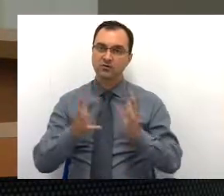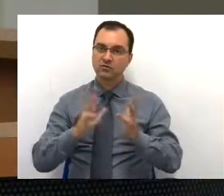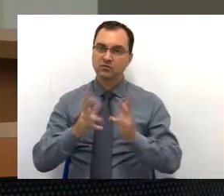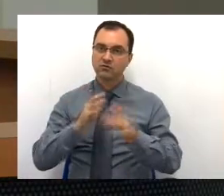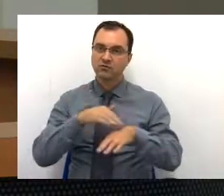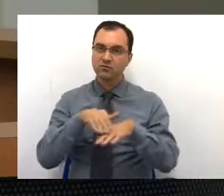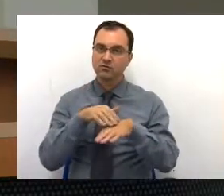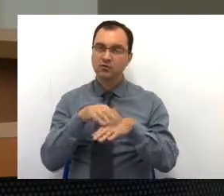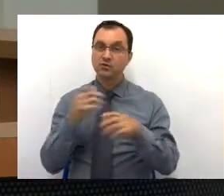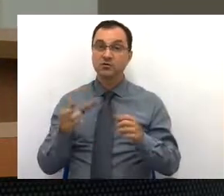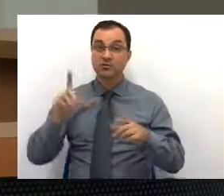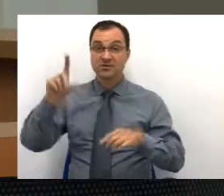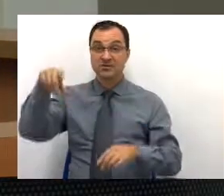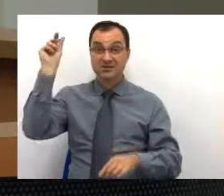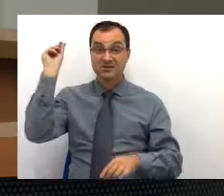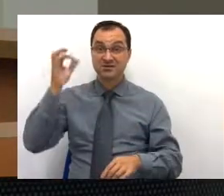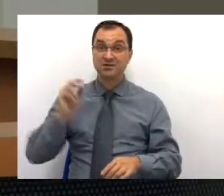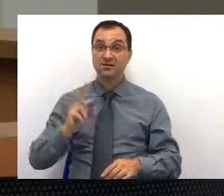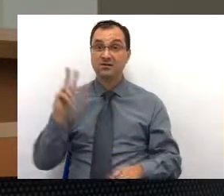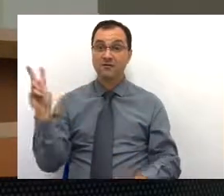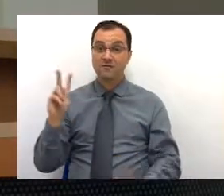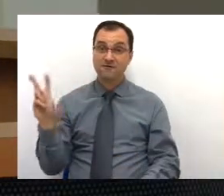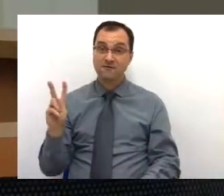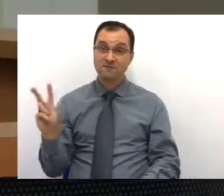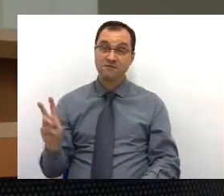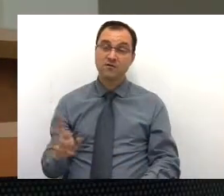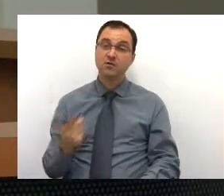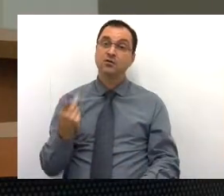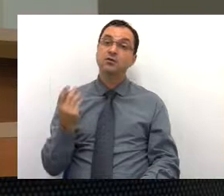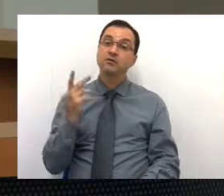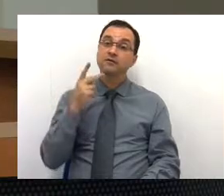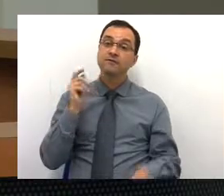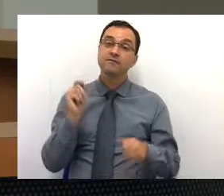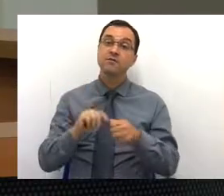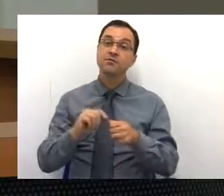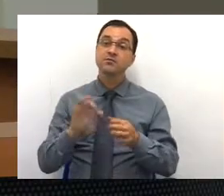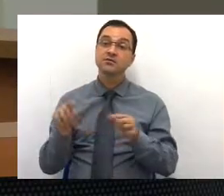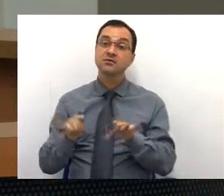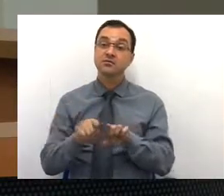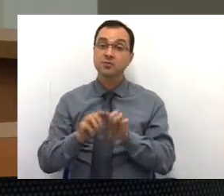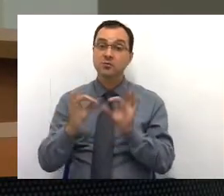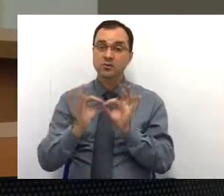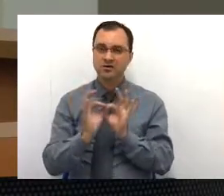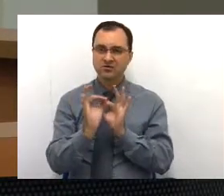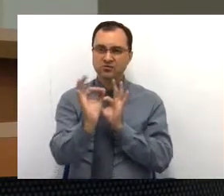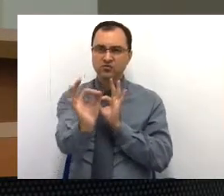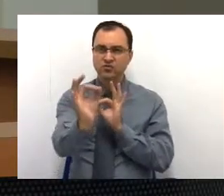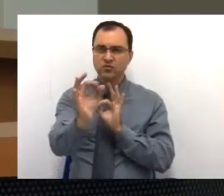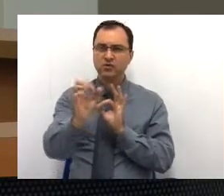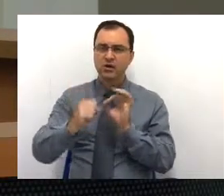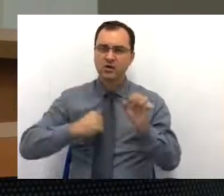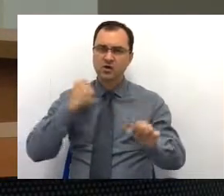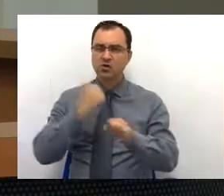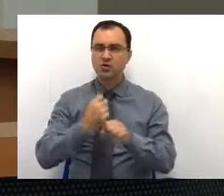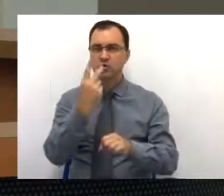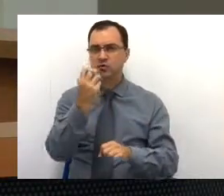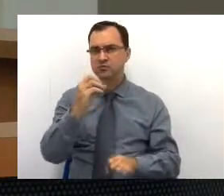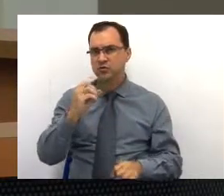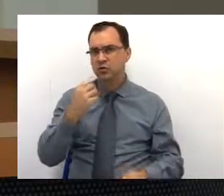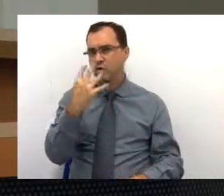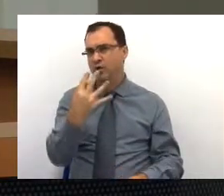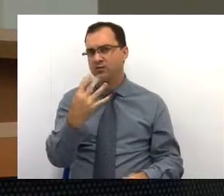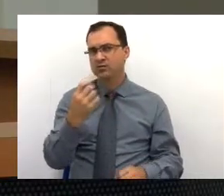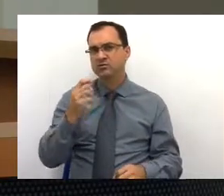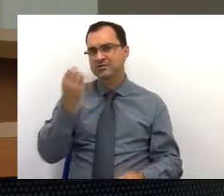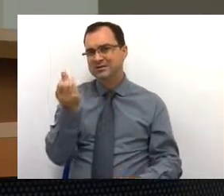para deixar destacado também o valor. E fizemos também uma linha, partindo desde 2004, onde era 63